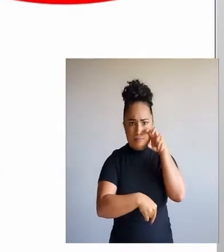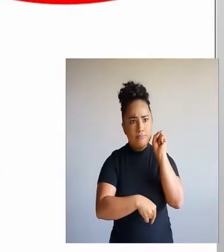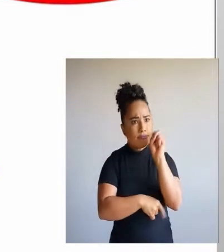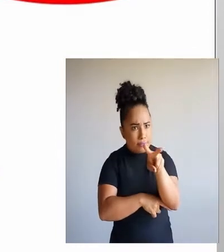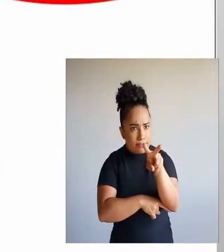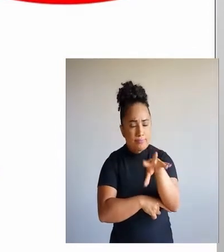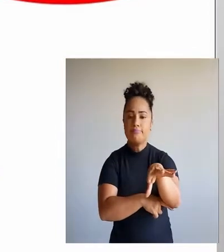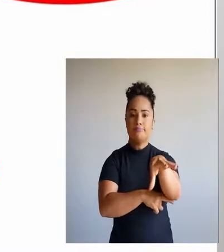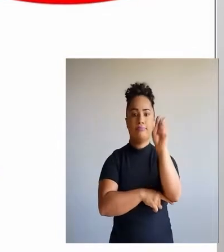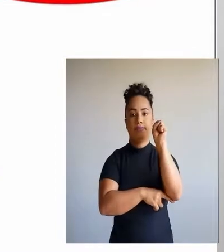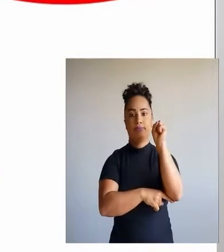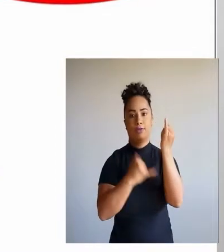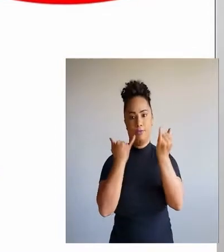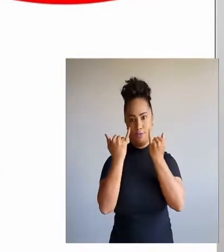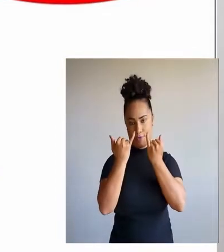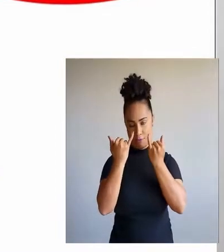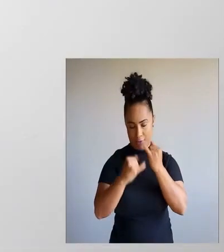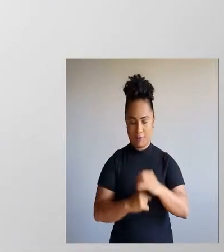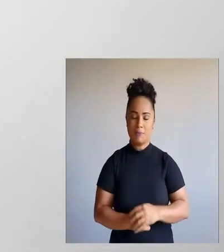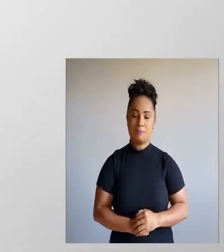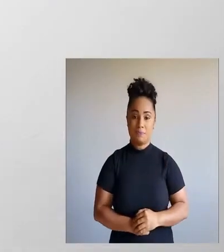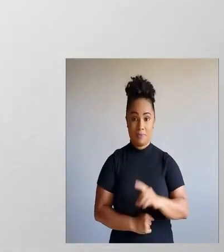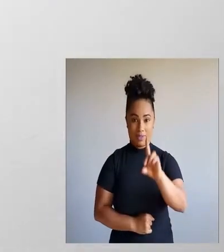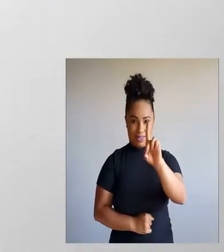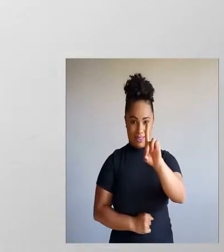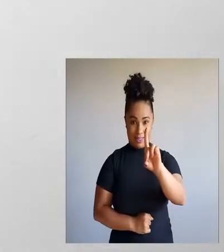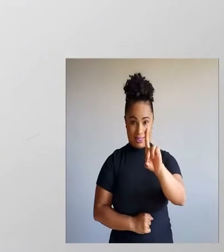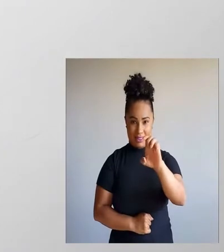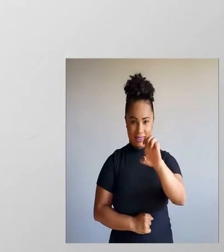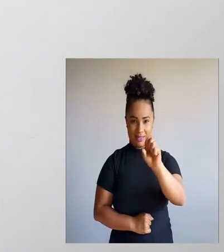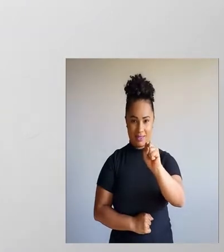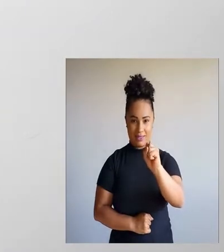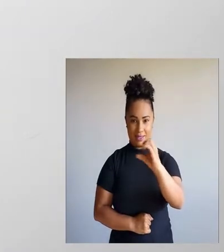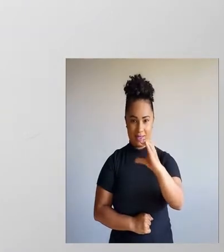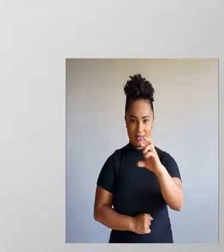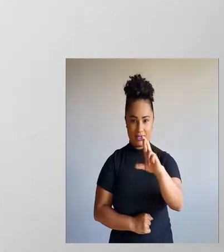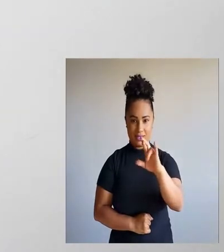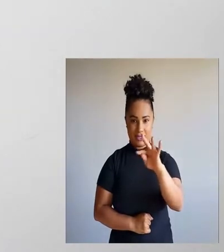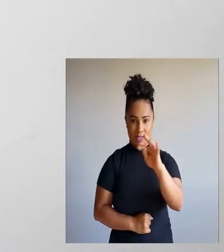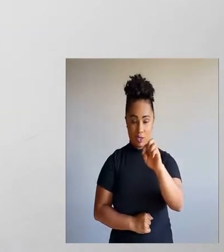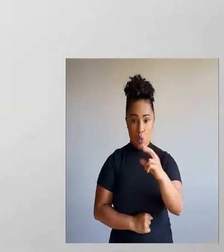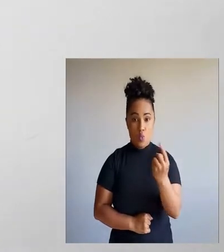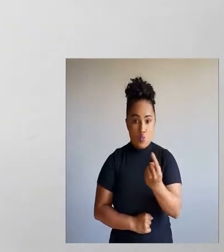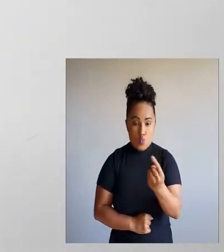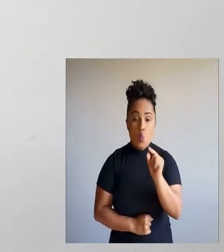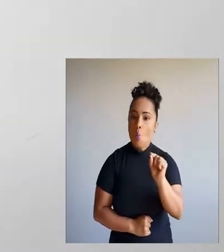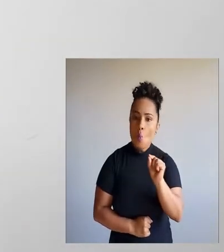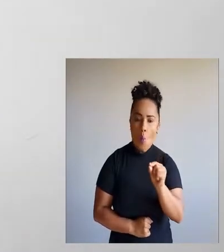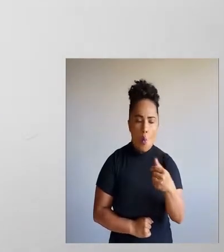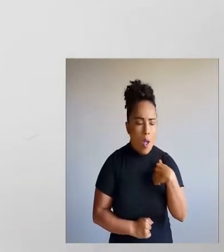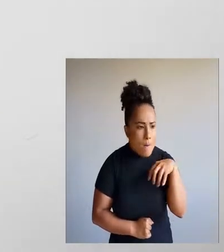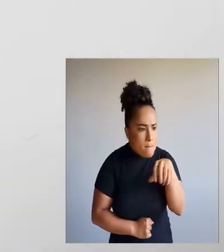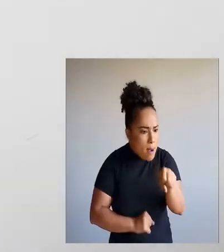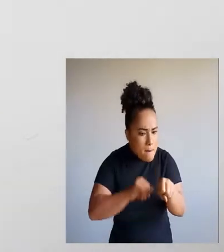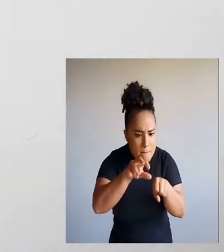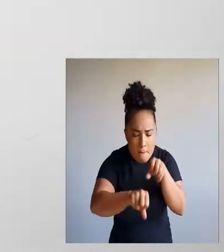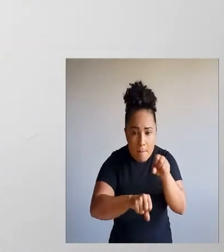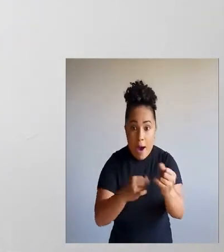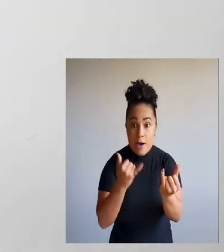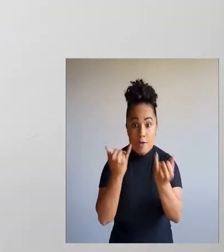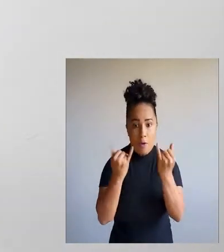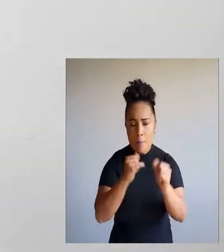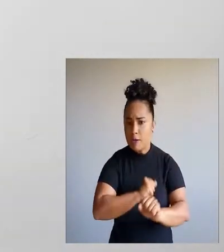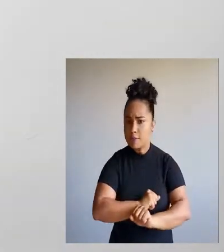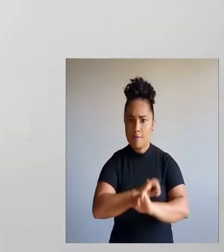Bateu o olho e viu. Então, o descritor 1 é localizar informações explícitas